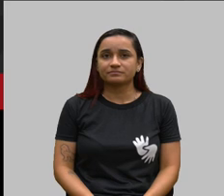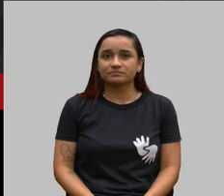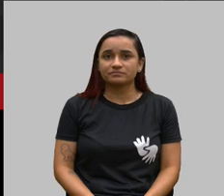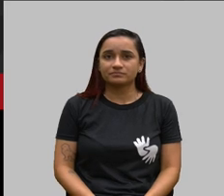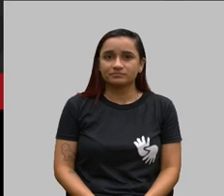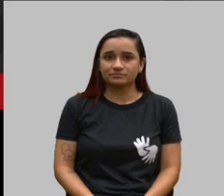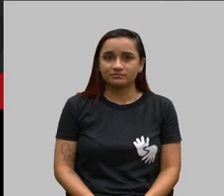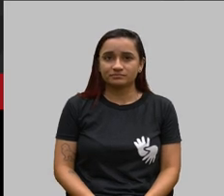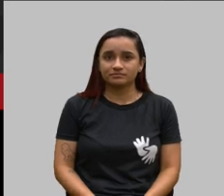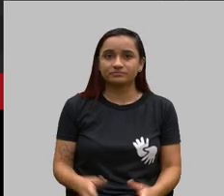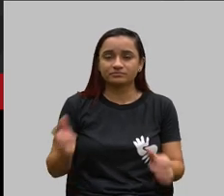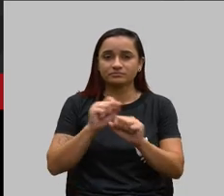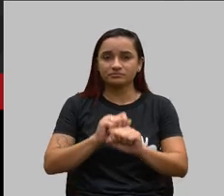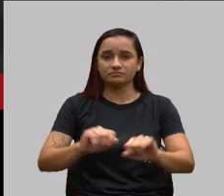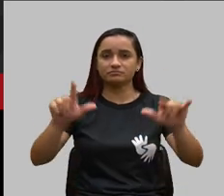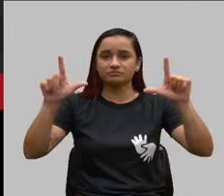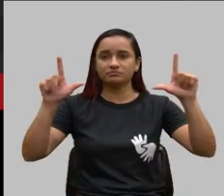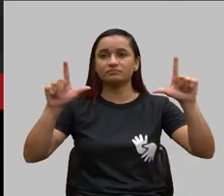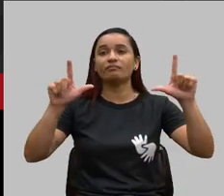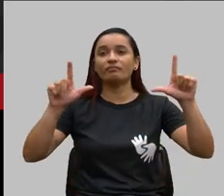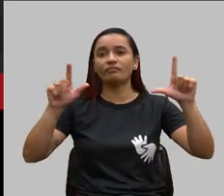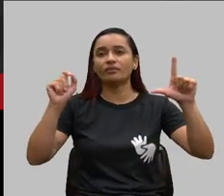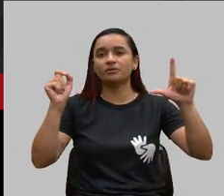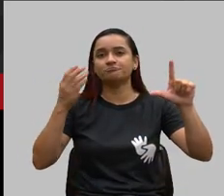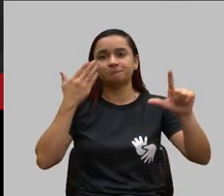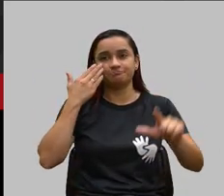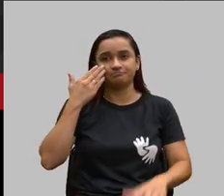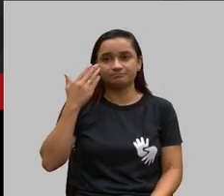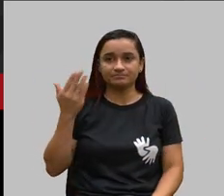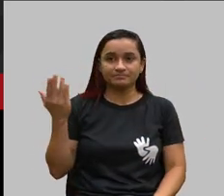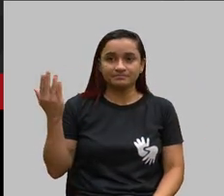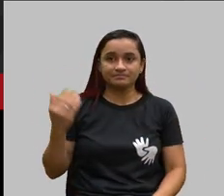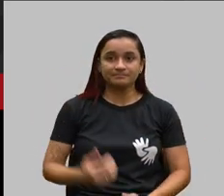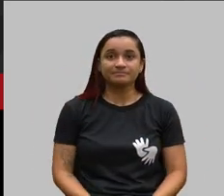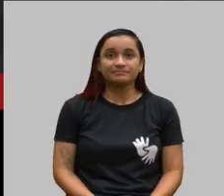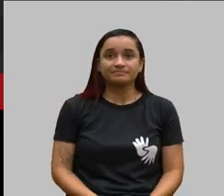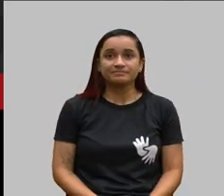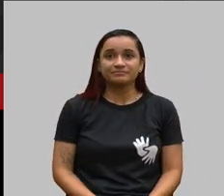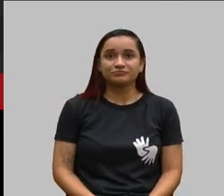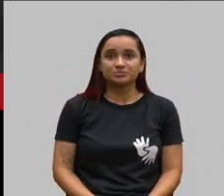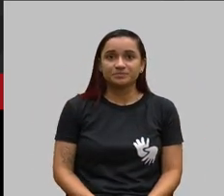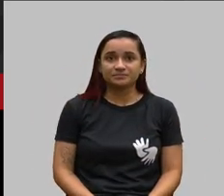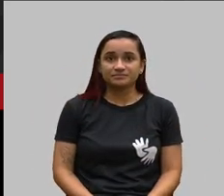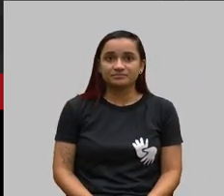Vou compartilhar, ter alguém compartilhando alguma coisa